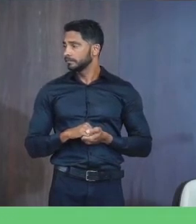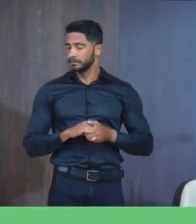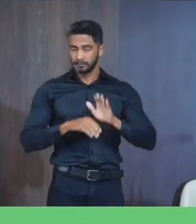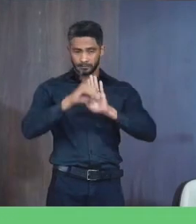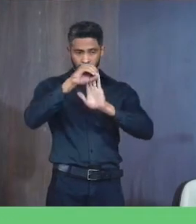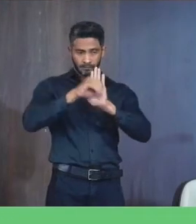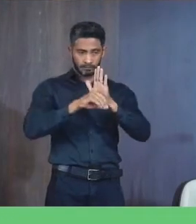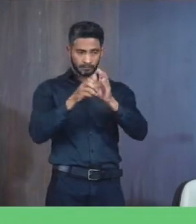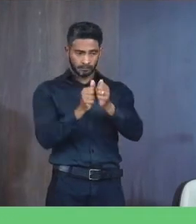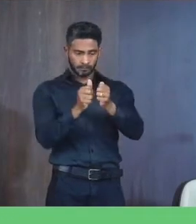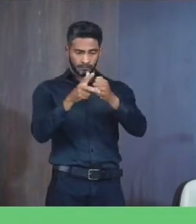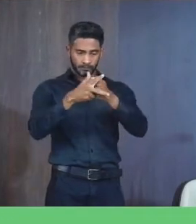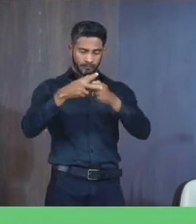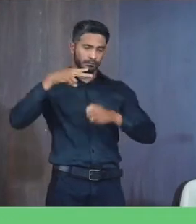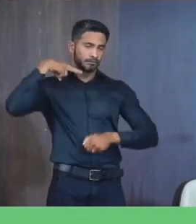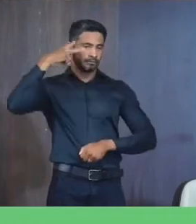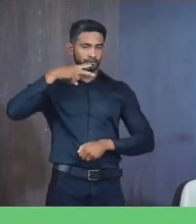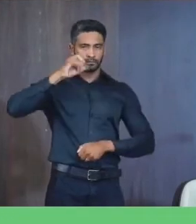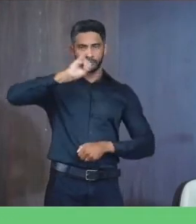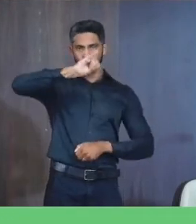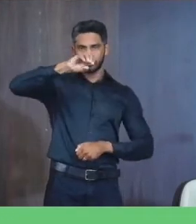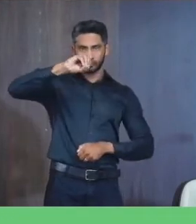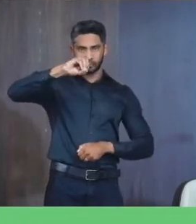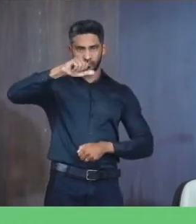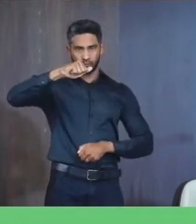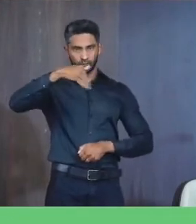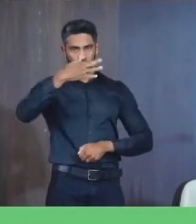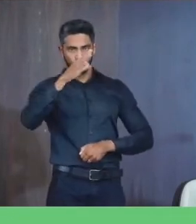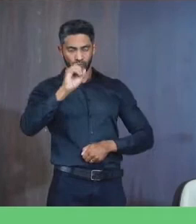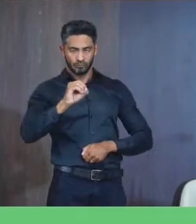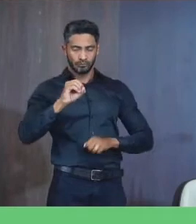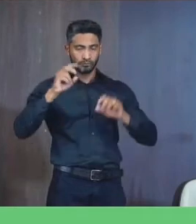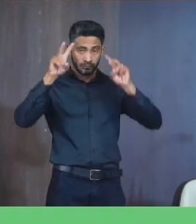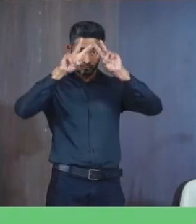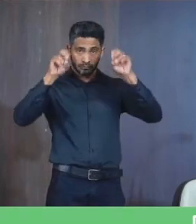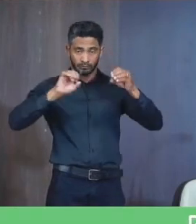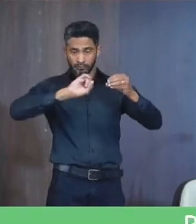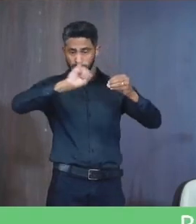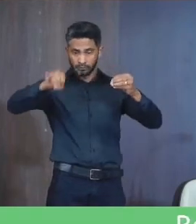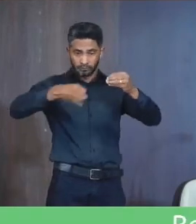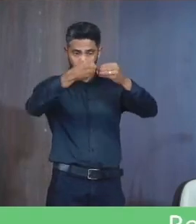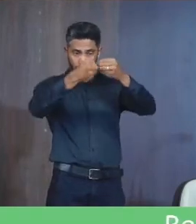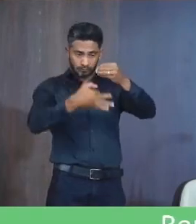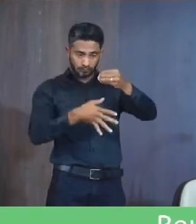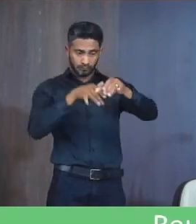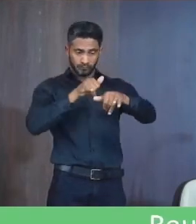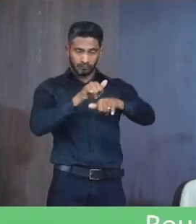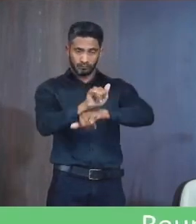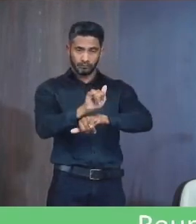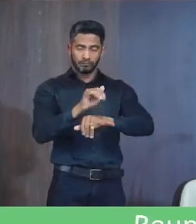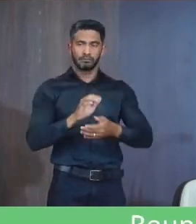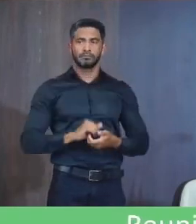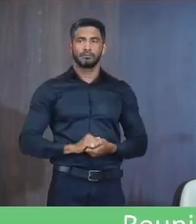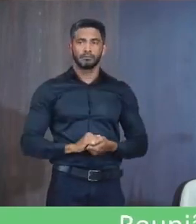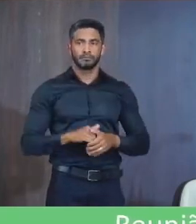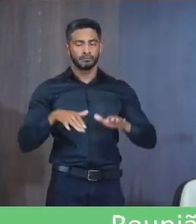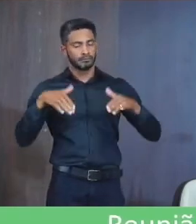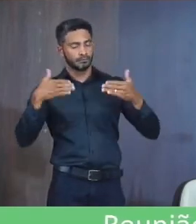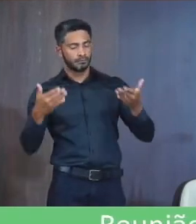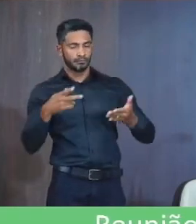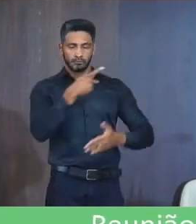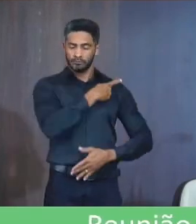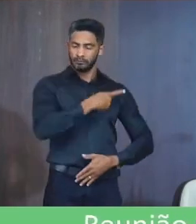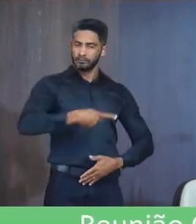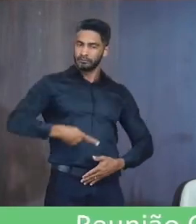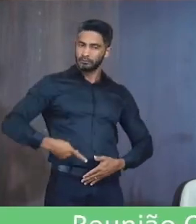Oficio do gabinete do vereador João da Ambulância Assunto justificativa de ausência Excelentíssimo